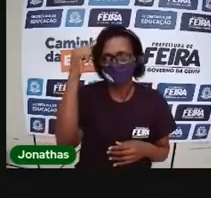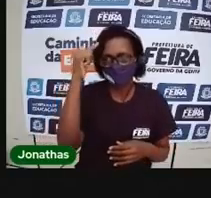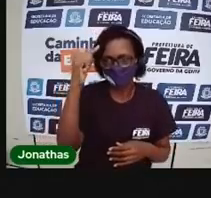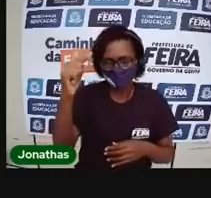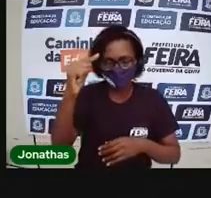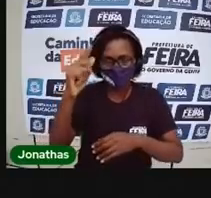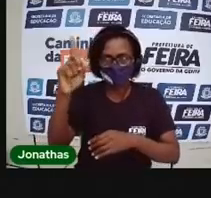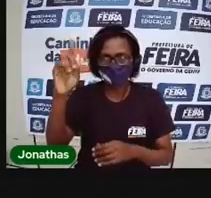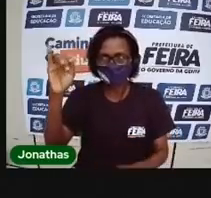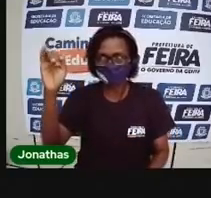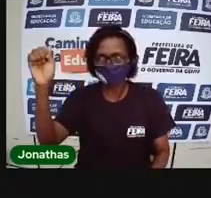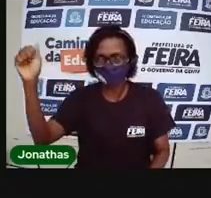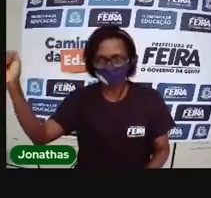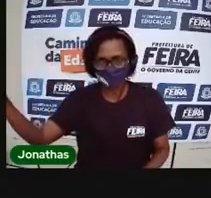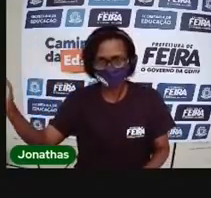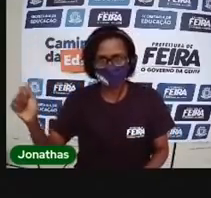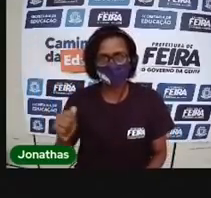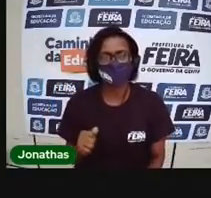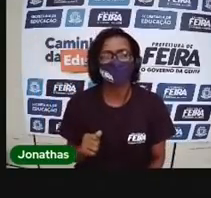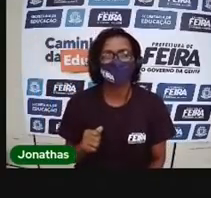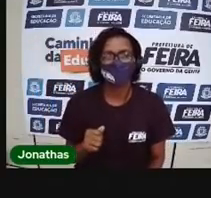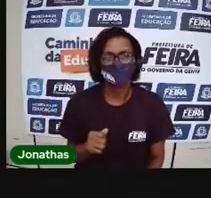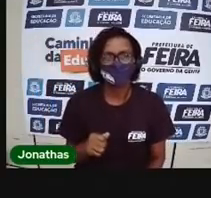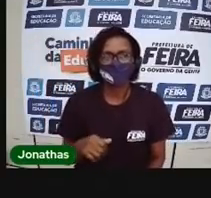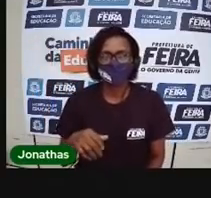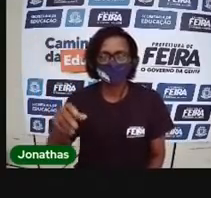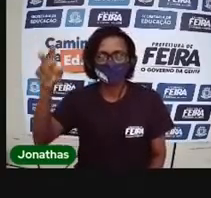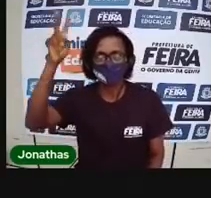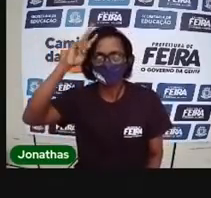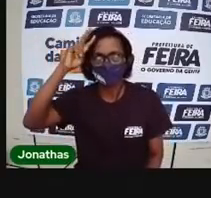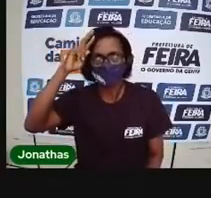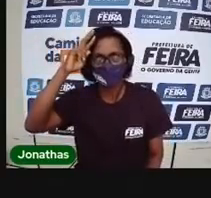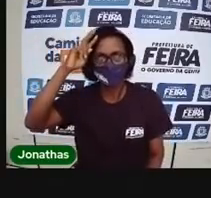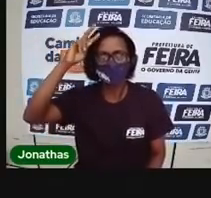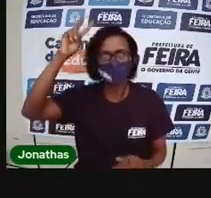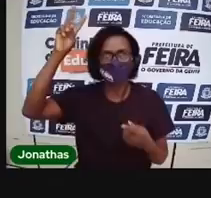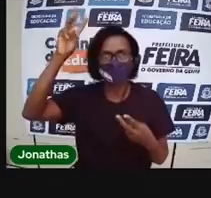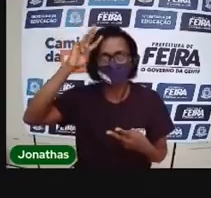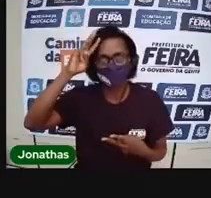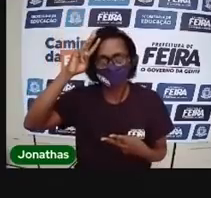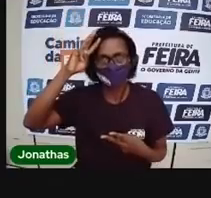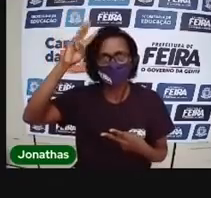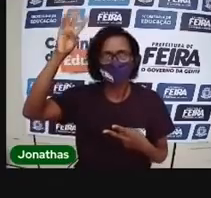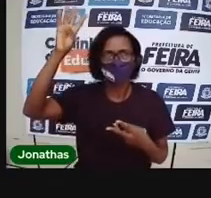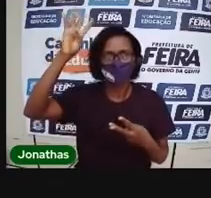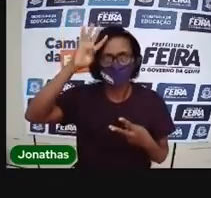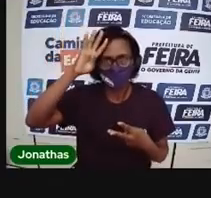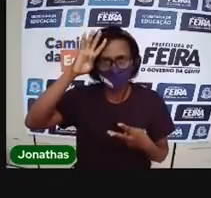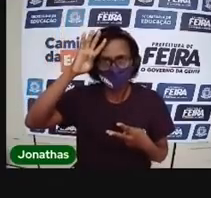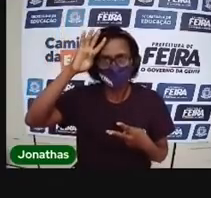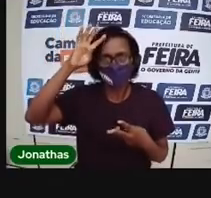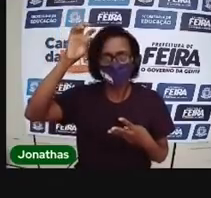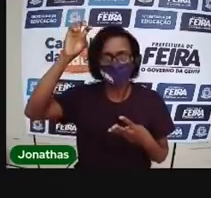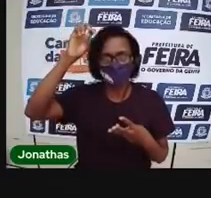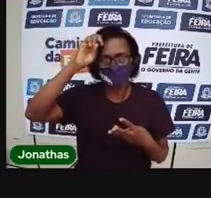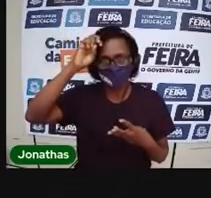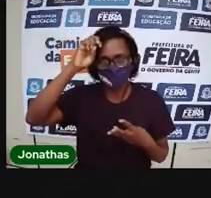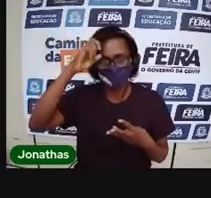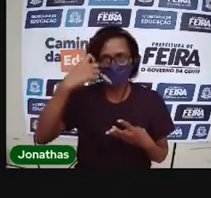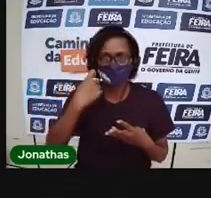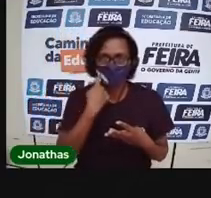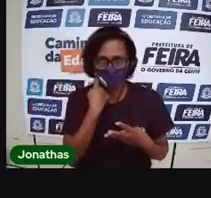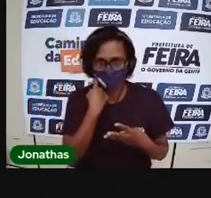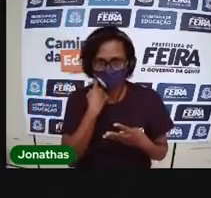os dias da semana. Então, vamos recordar? Segunda, terça, quarta, quinta,